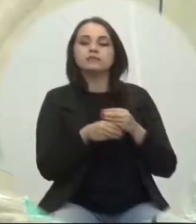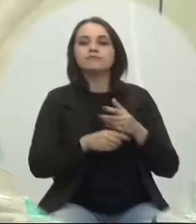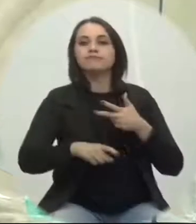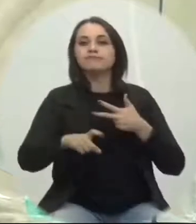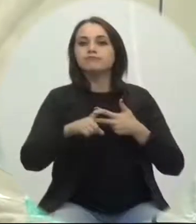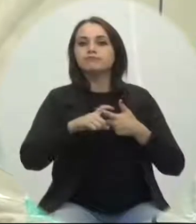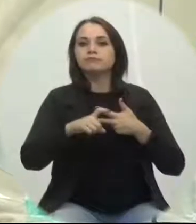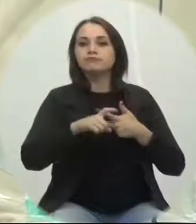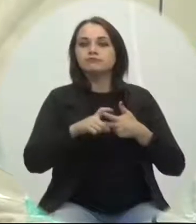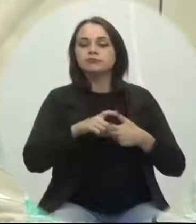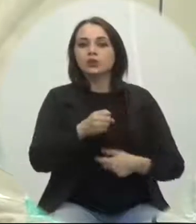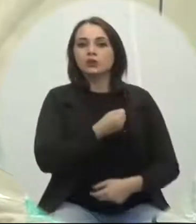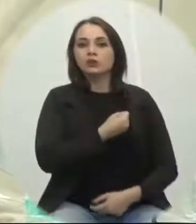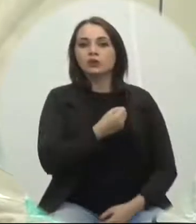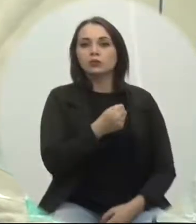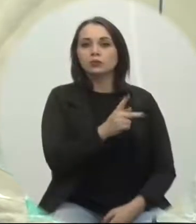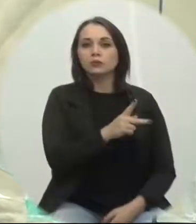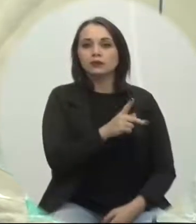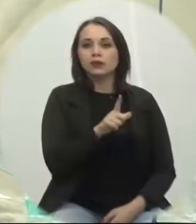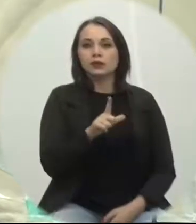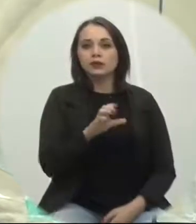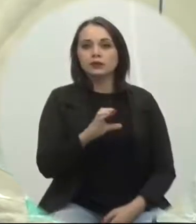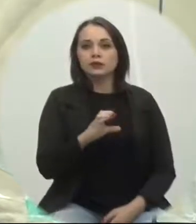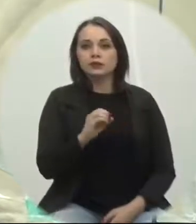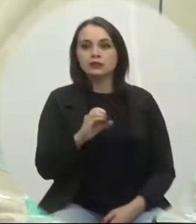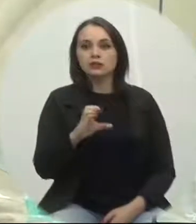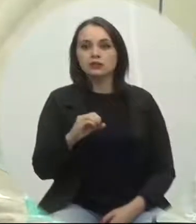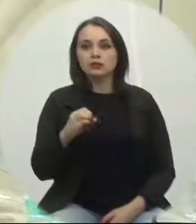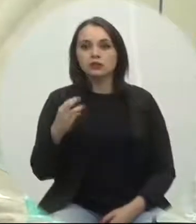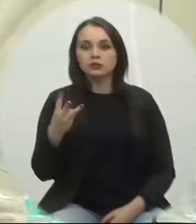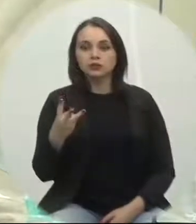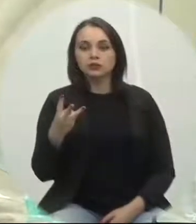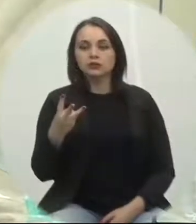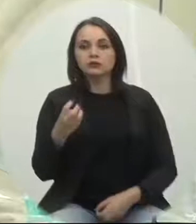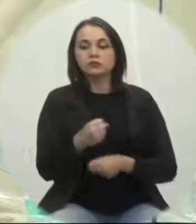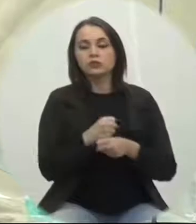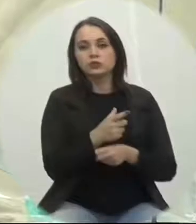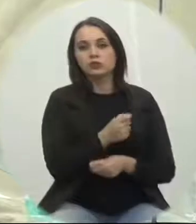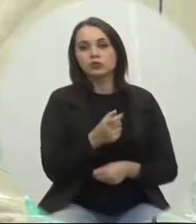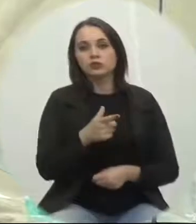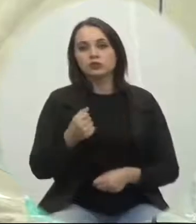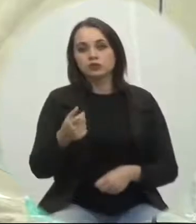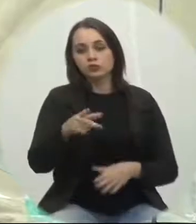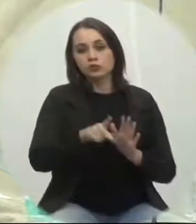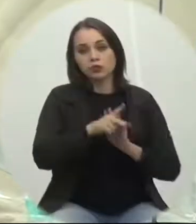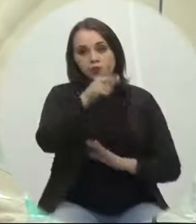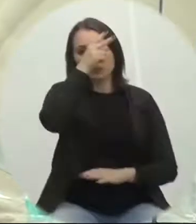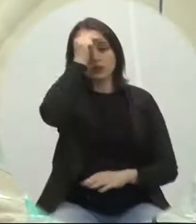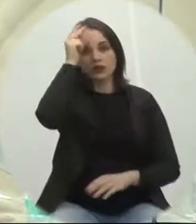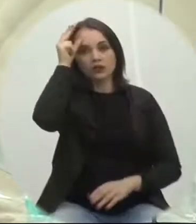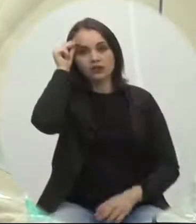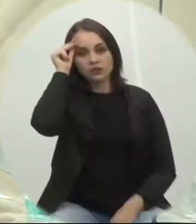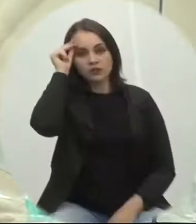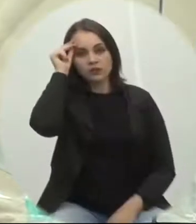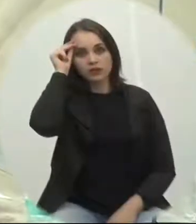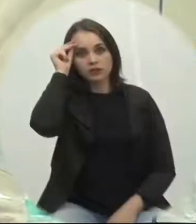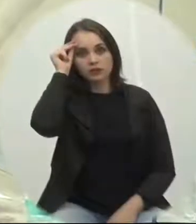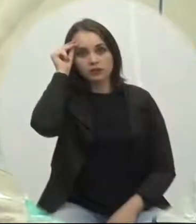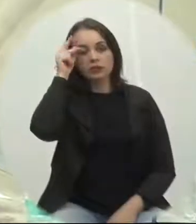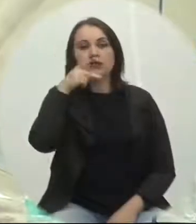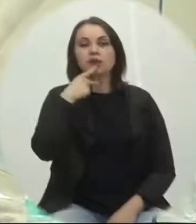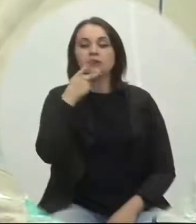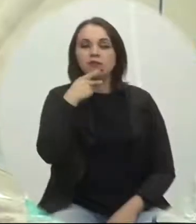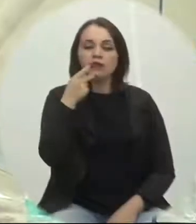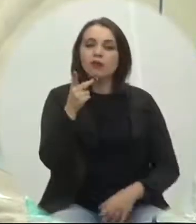executivo número PLC PE 003 barra 21 de autoria do prefeito municipal que corrige o zoneamento do solo